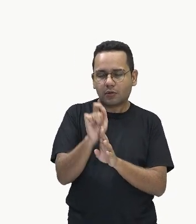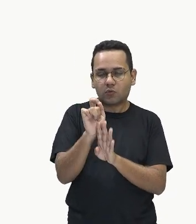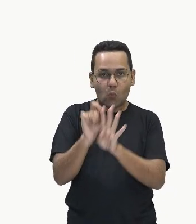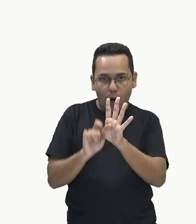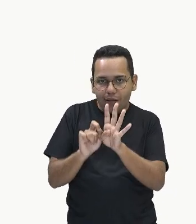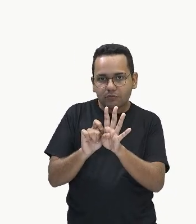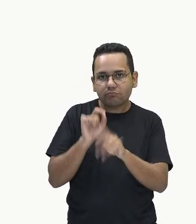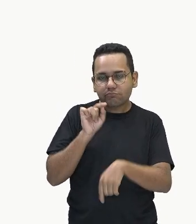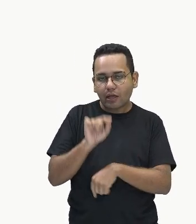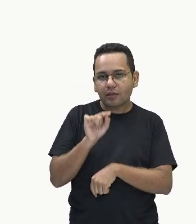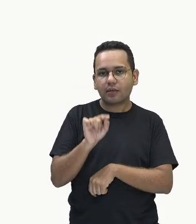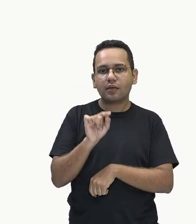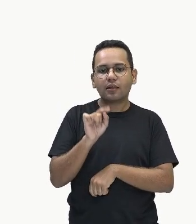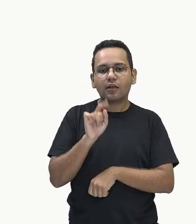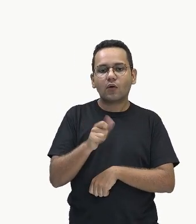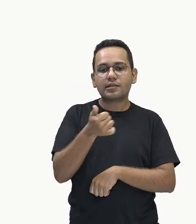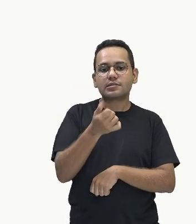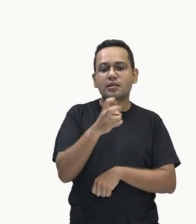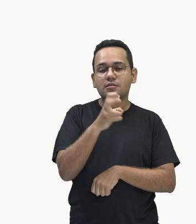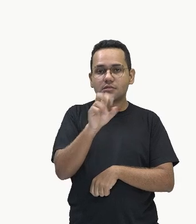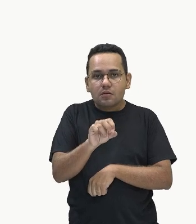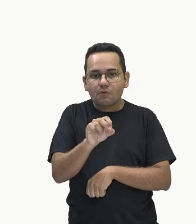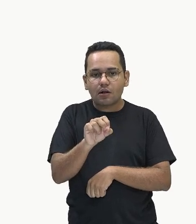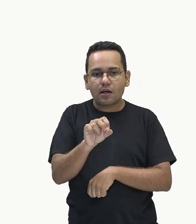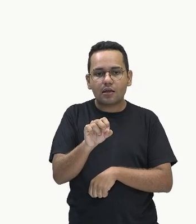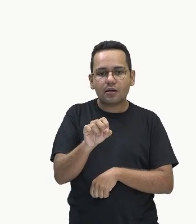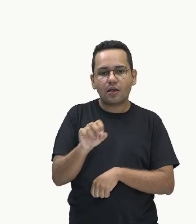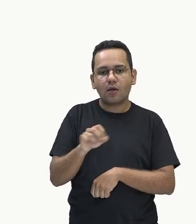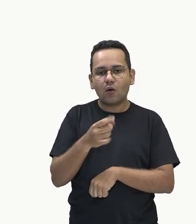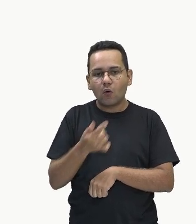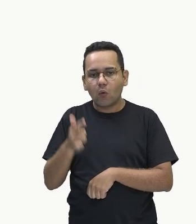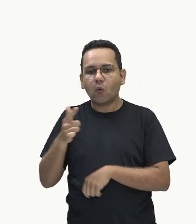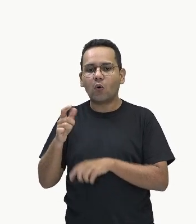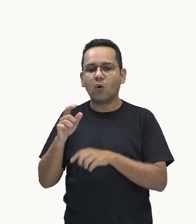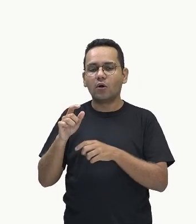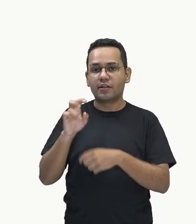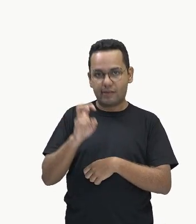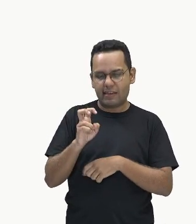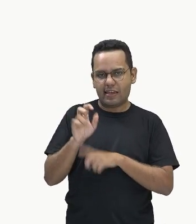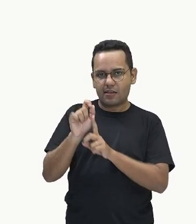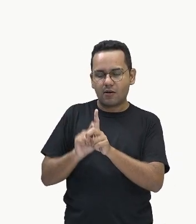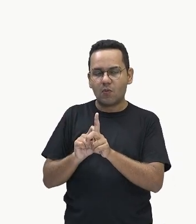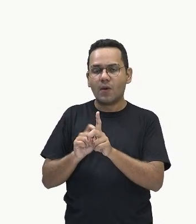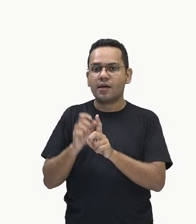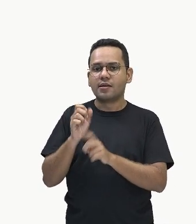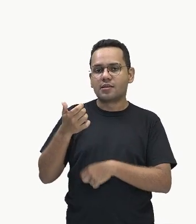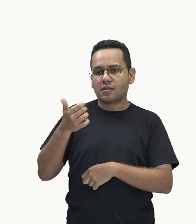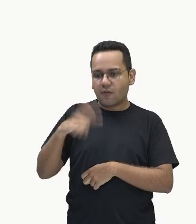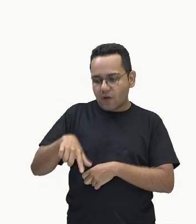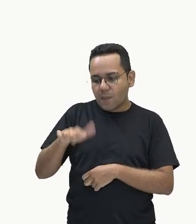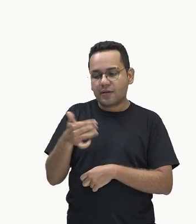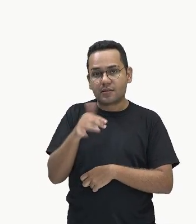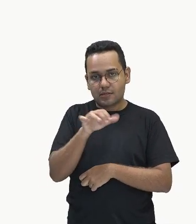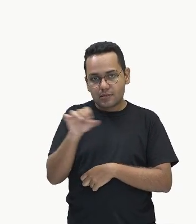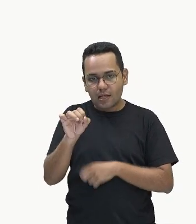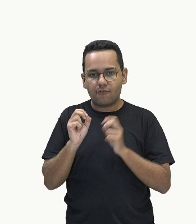novo. Depois, eu fui para duzentos novamente. Então, esse aqui é um exemplo de gráficos de linha.